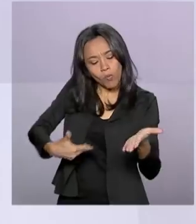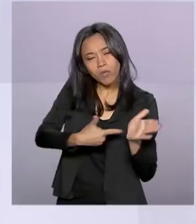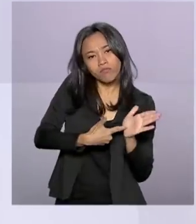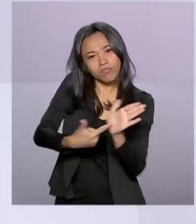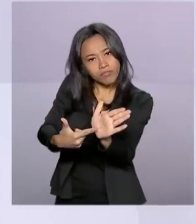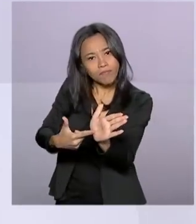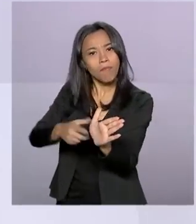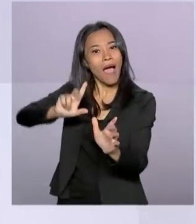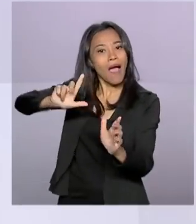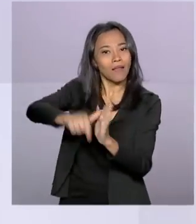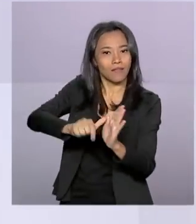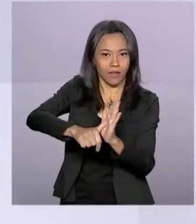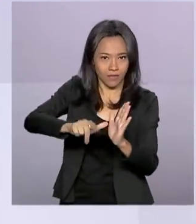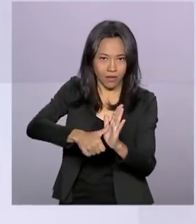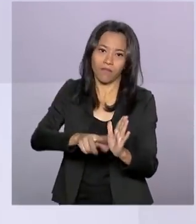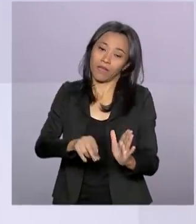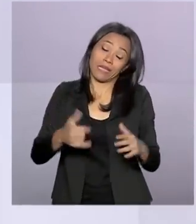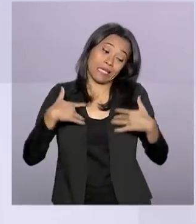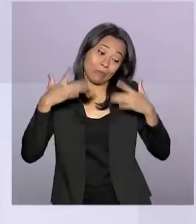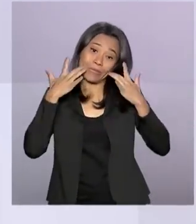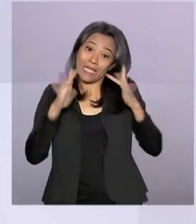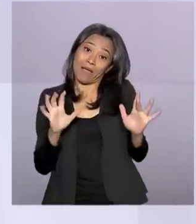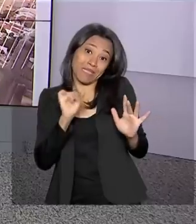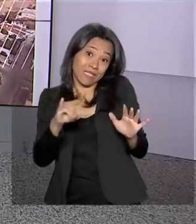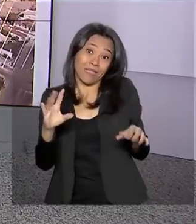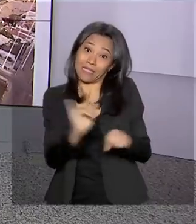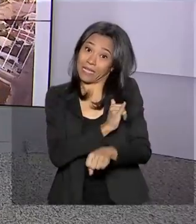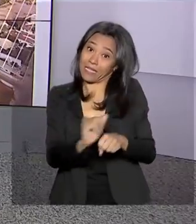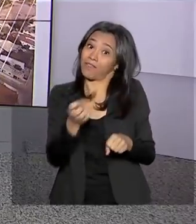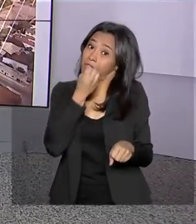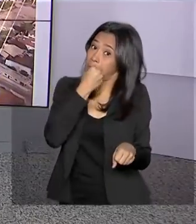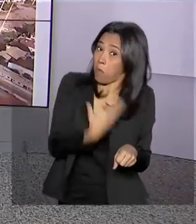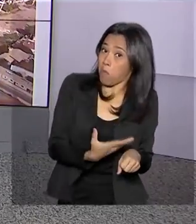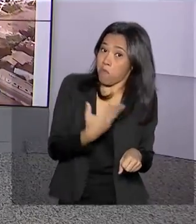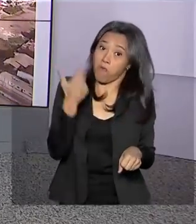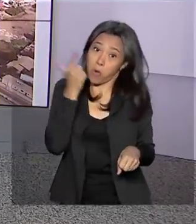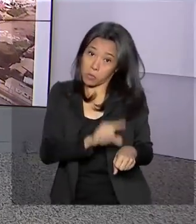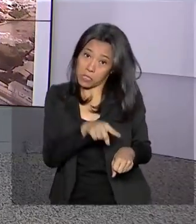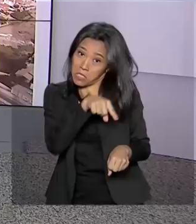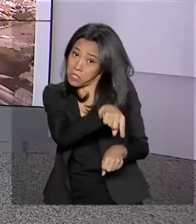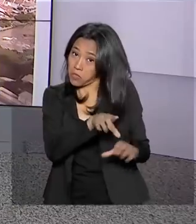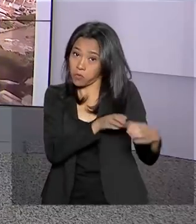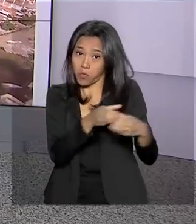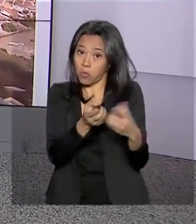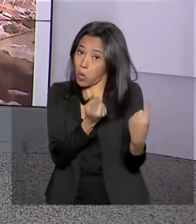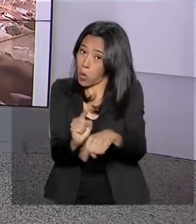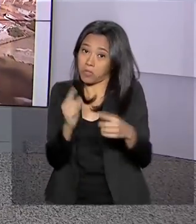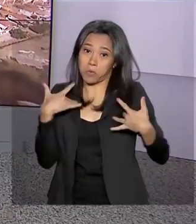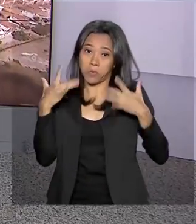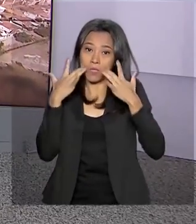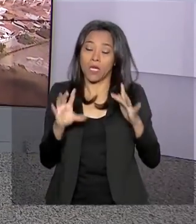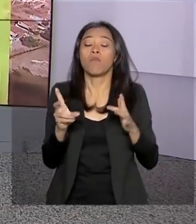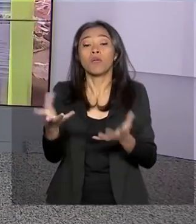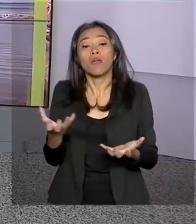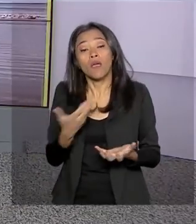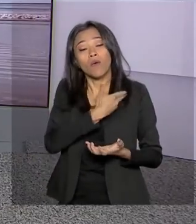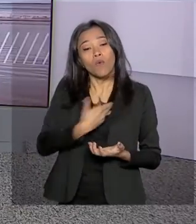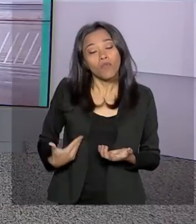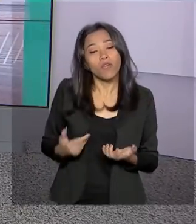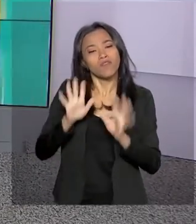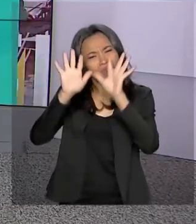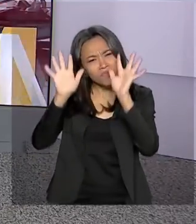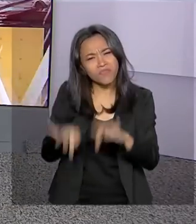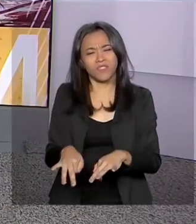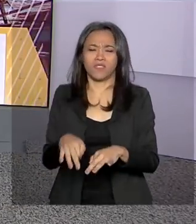atrasar esse calendário. Então, não dá para dizer se essa estratégia vai funcionar. O governo acha que tem voto para aprovar e quer liquidar esse assunto na